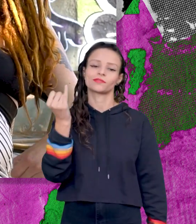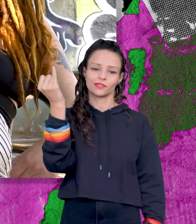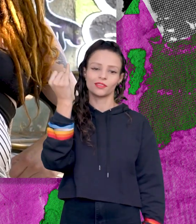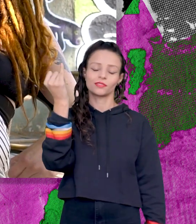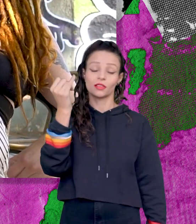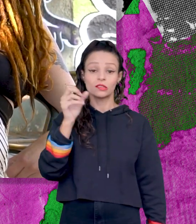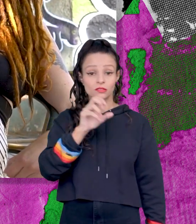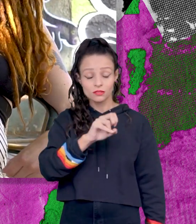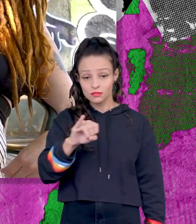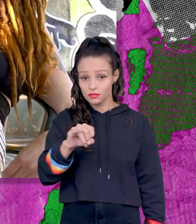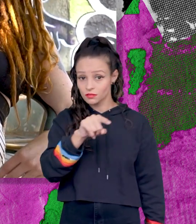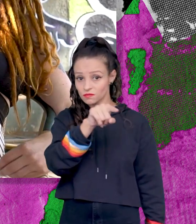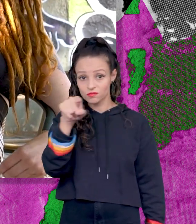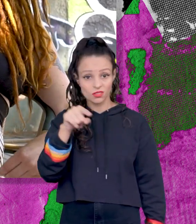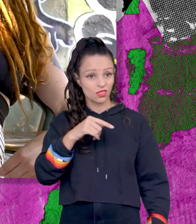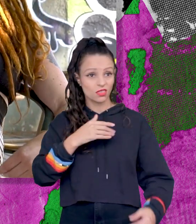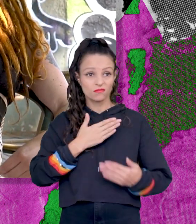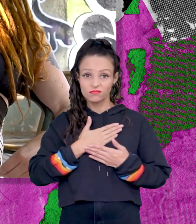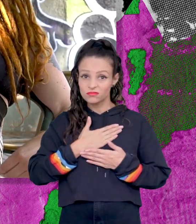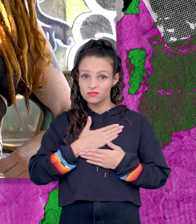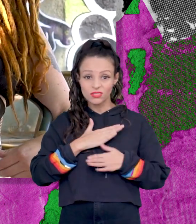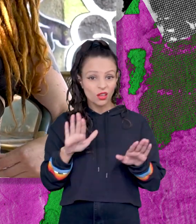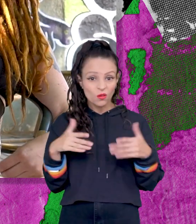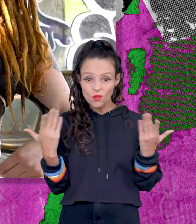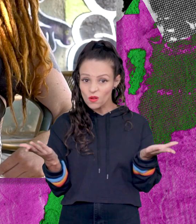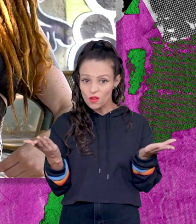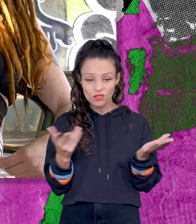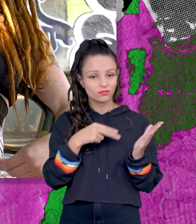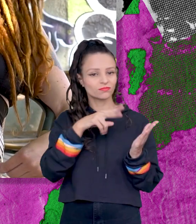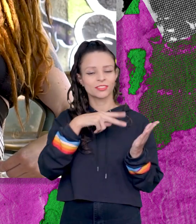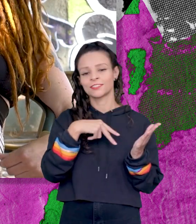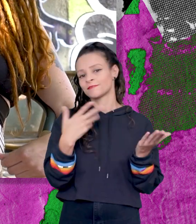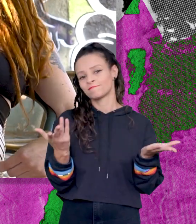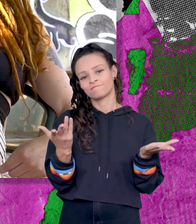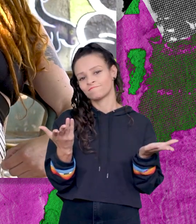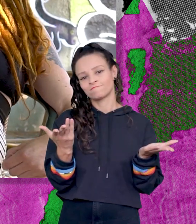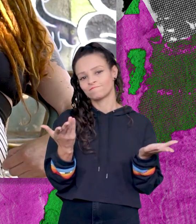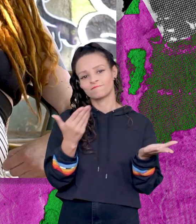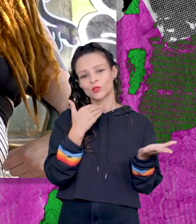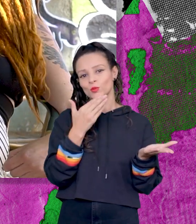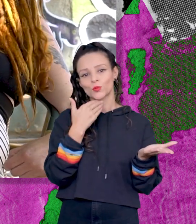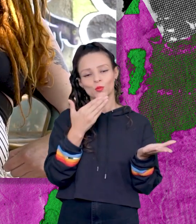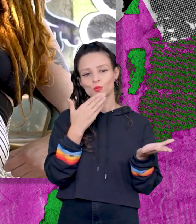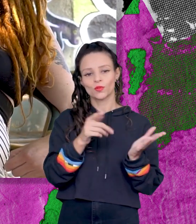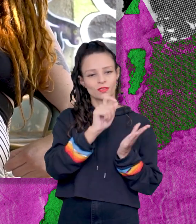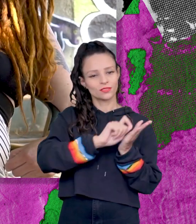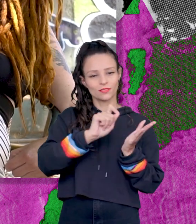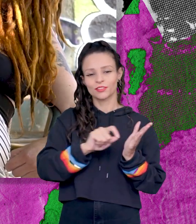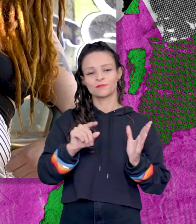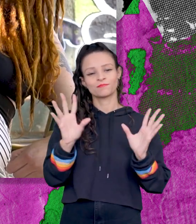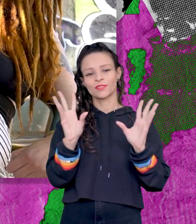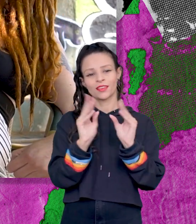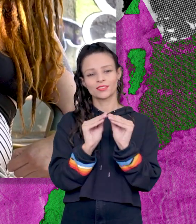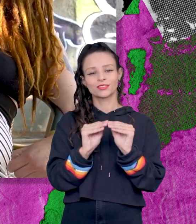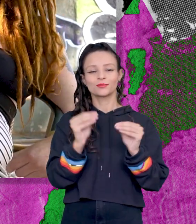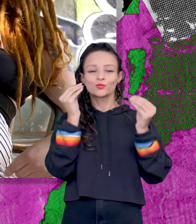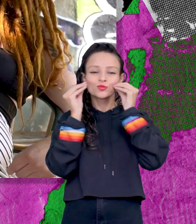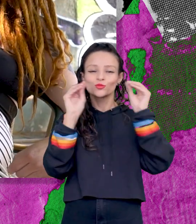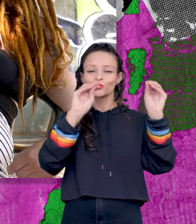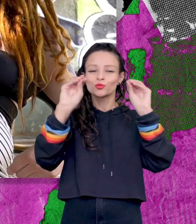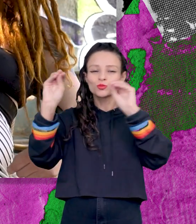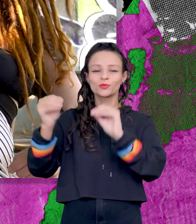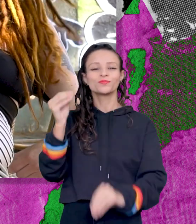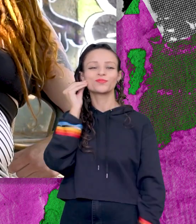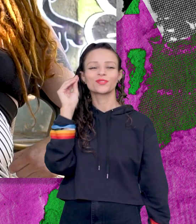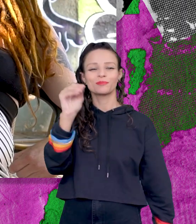suma importância, se você não gosta de ler, você não consegue escrever. Esse é o meu recado e um beijo pra todos,